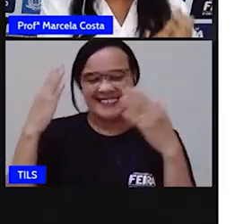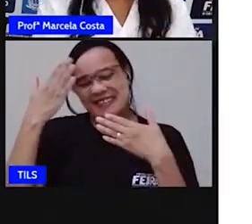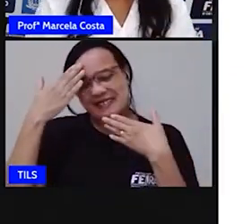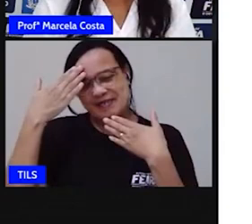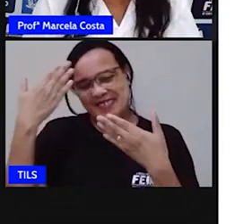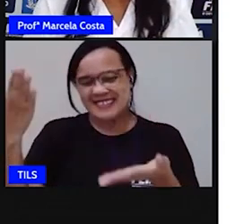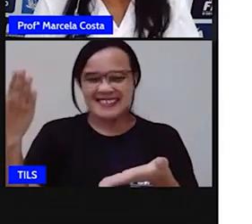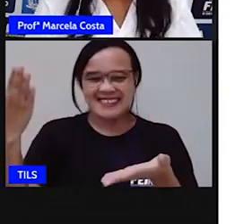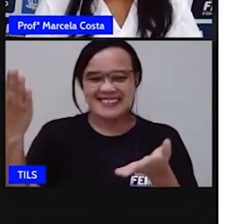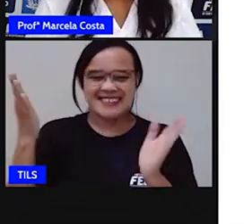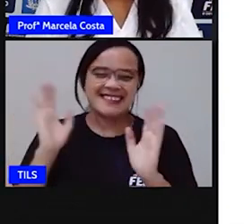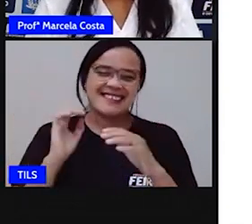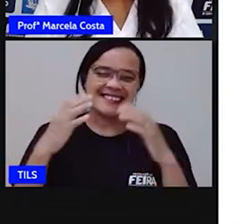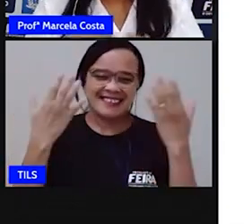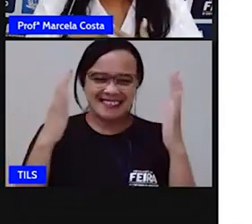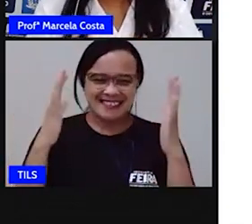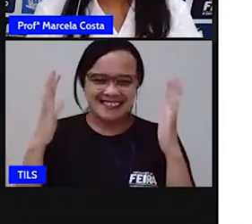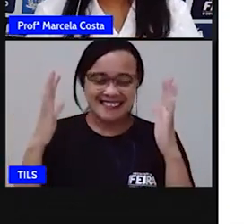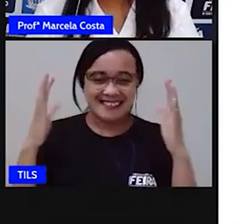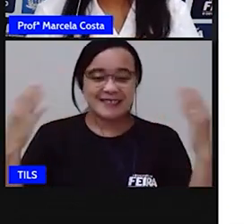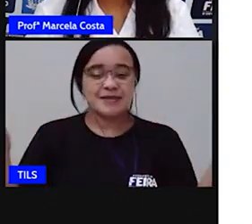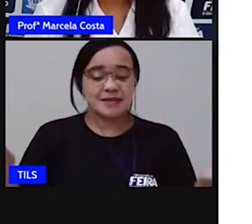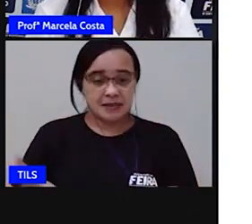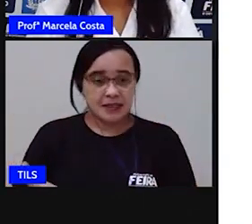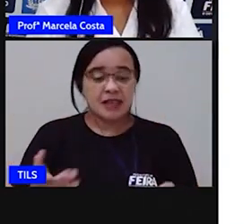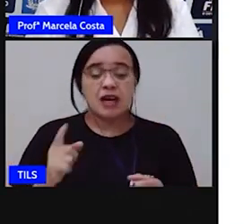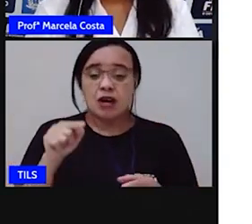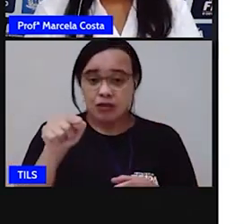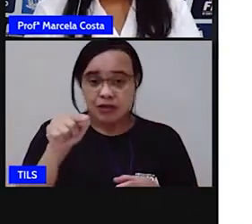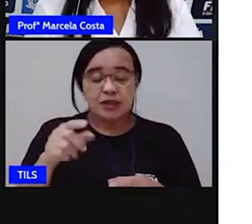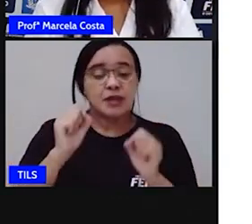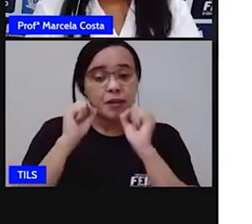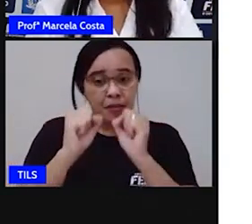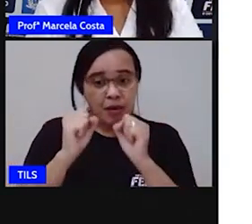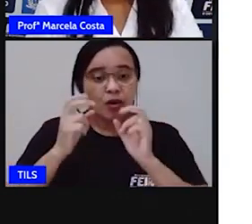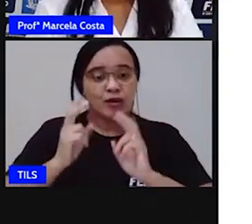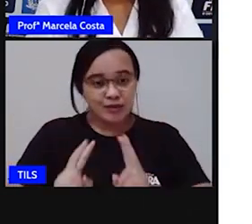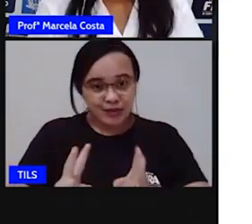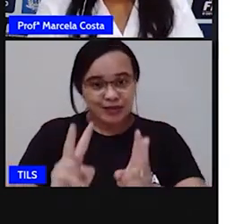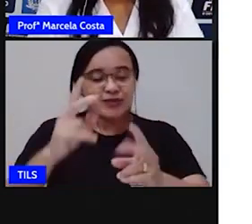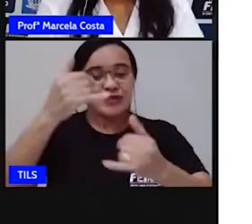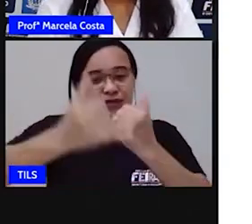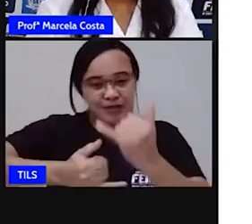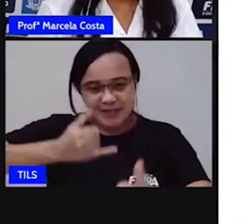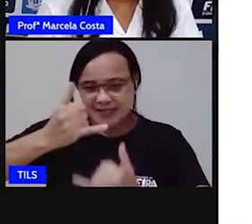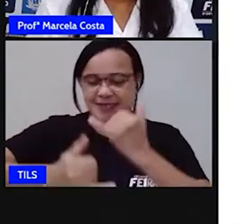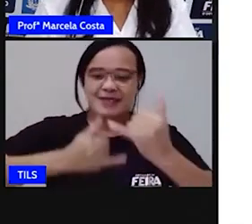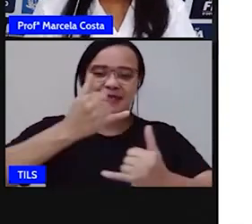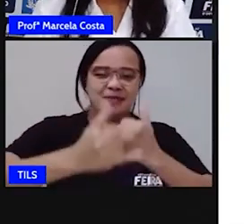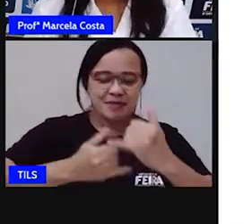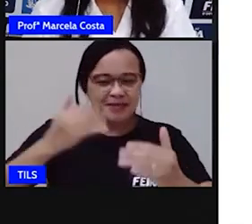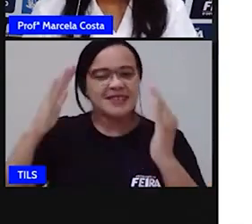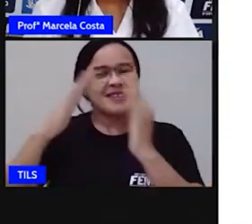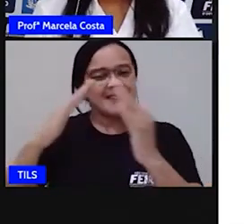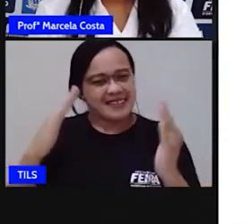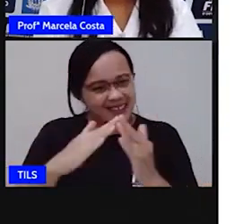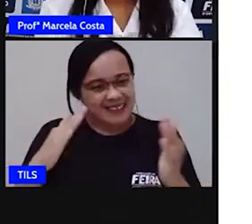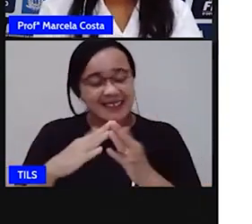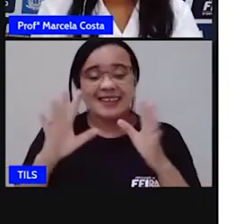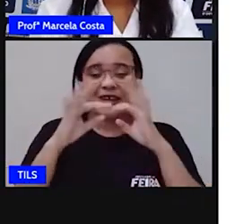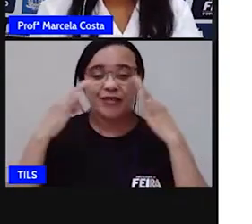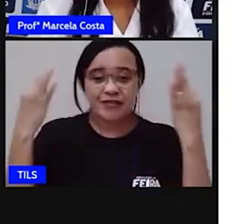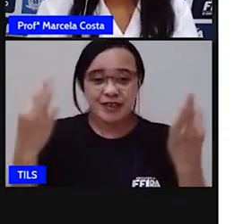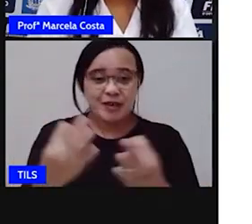Parabéns! Você pode continuar com esse joguinho aí na sua casa, com suas simuliares,